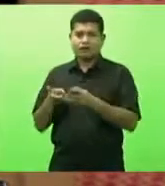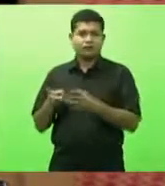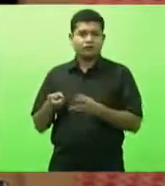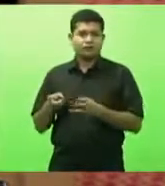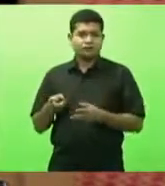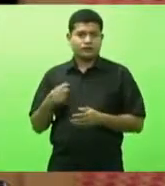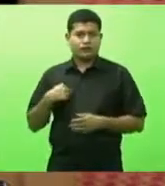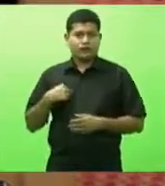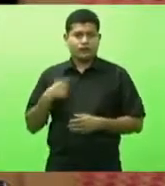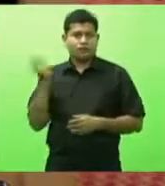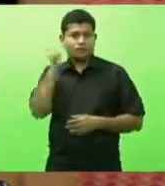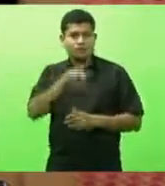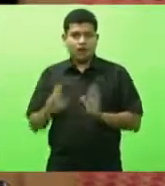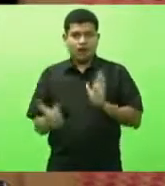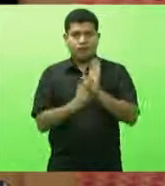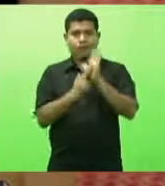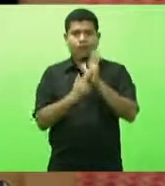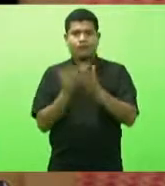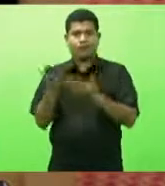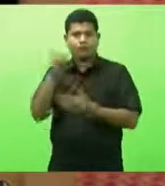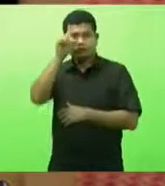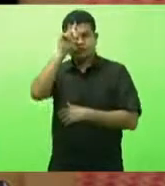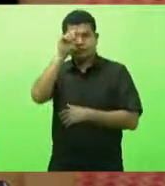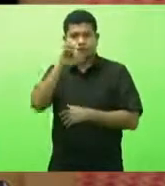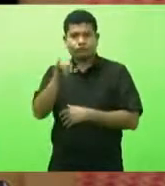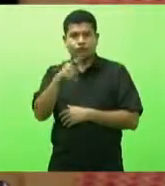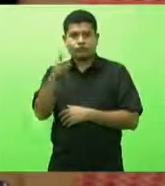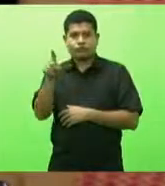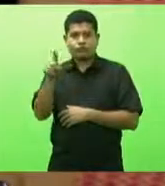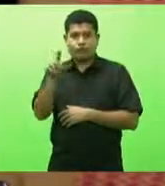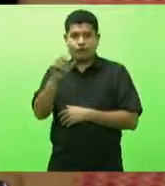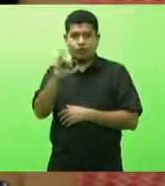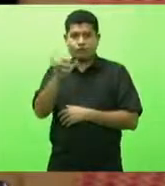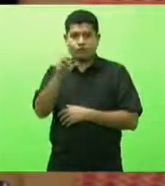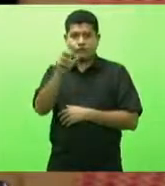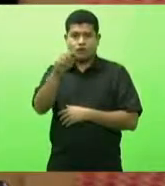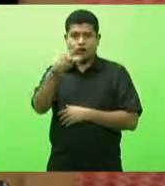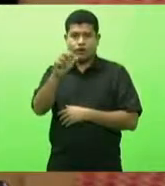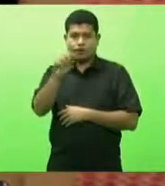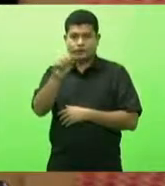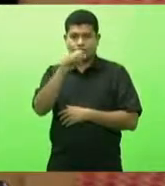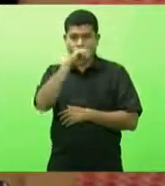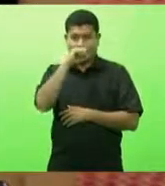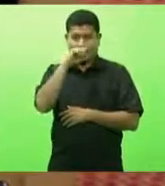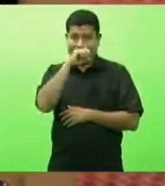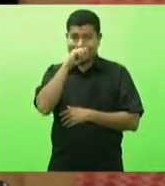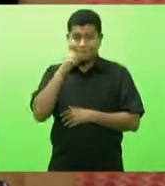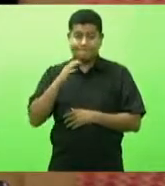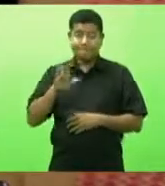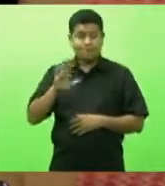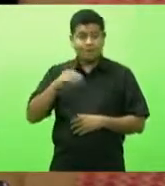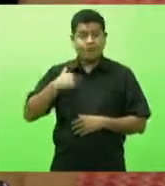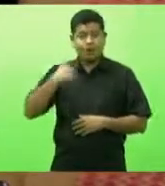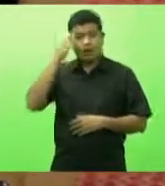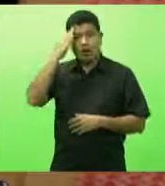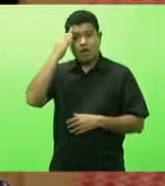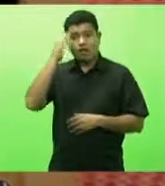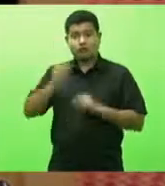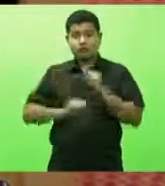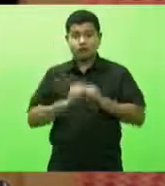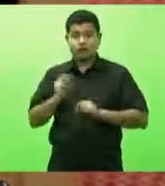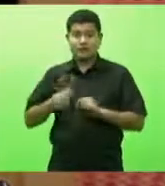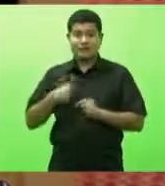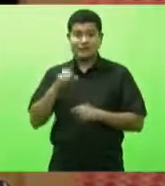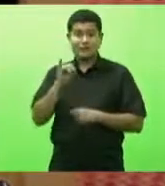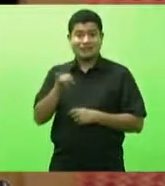hospital Joana de Gusmão, mas só sei dizer que se o hospital Joana de Gusmão já é